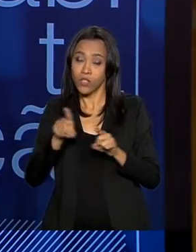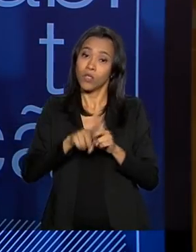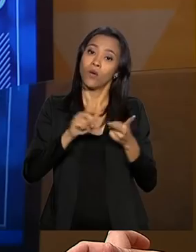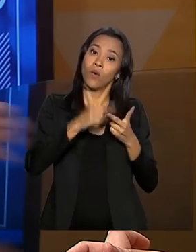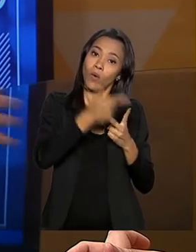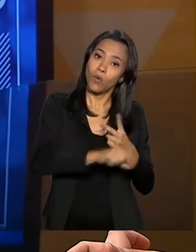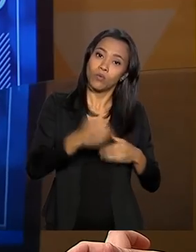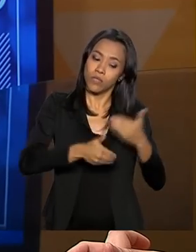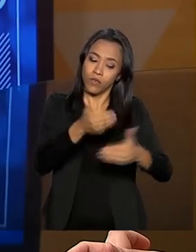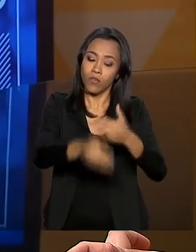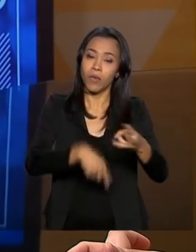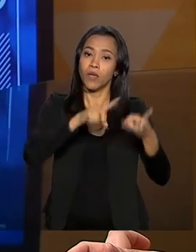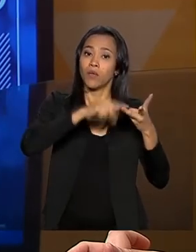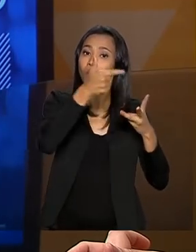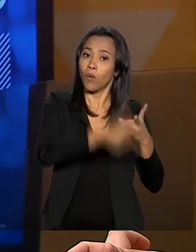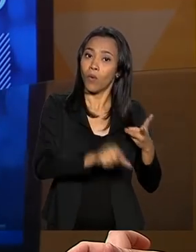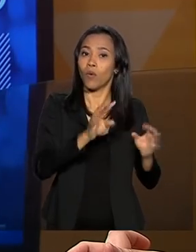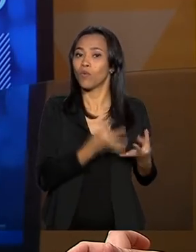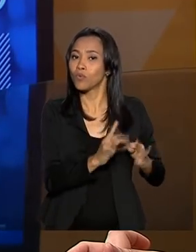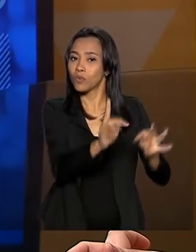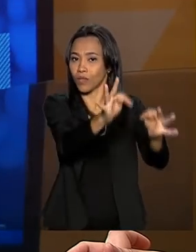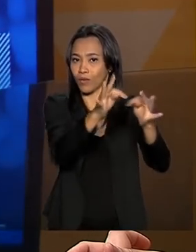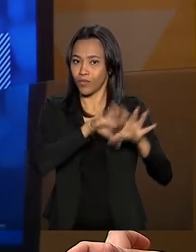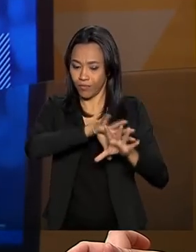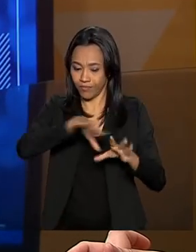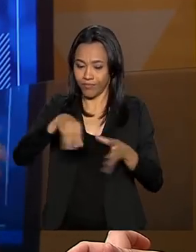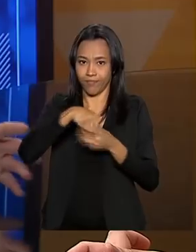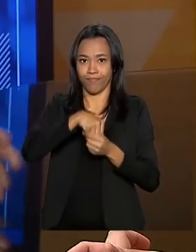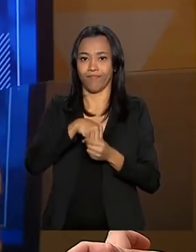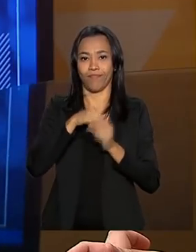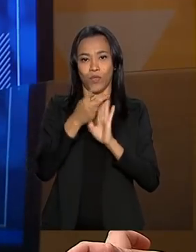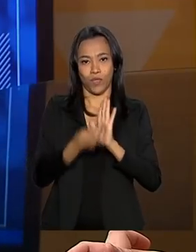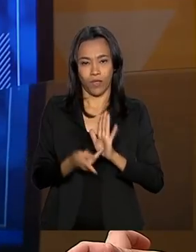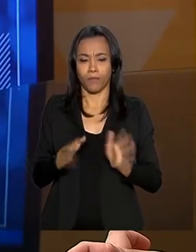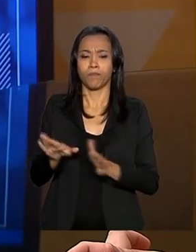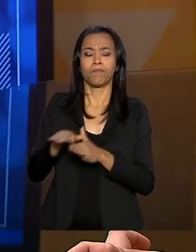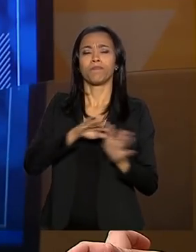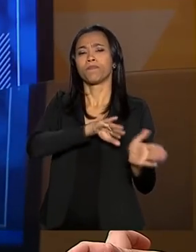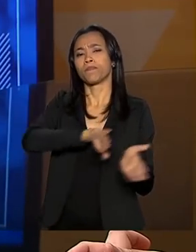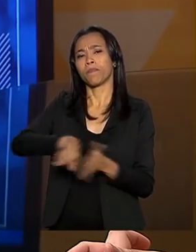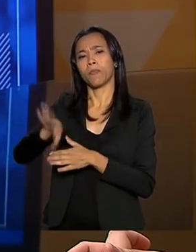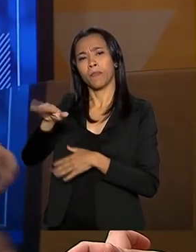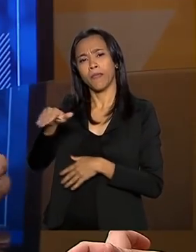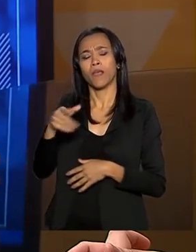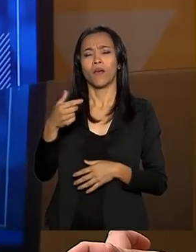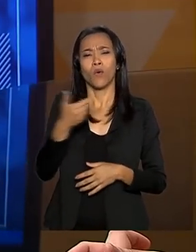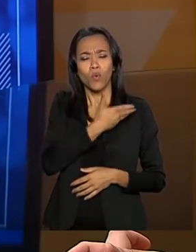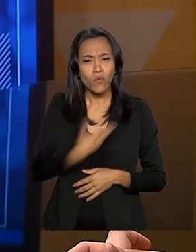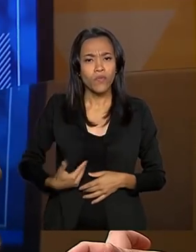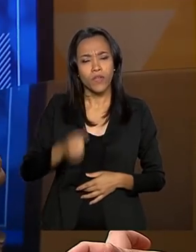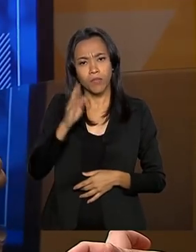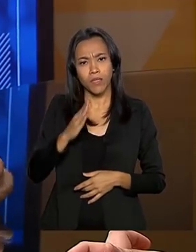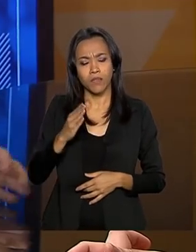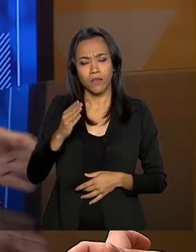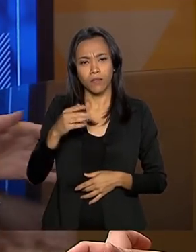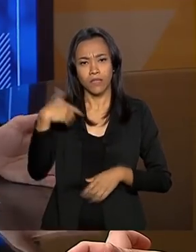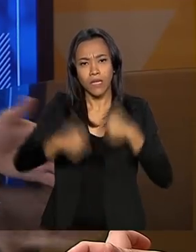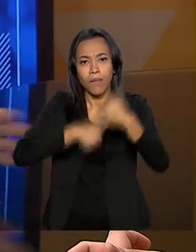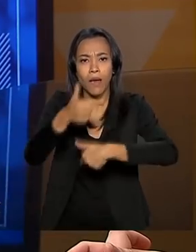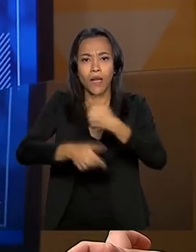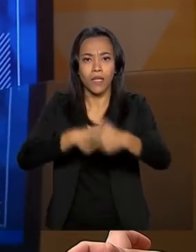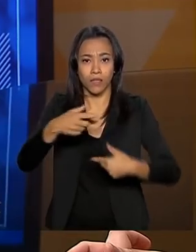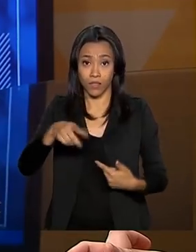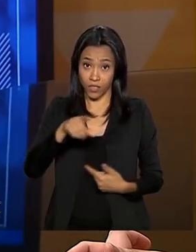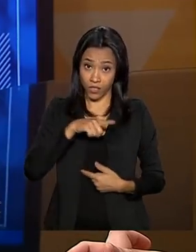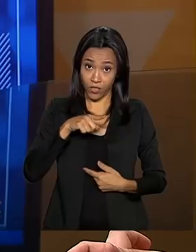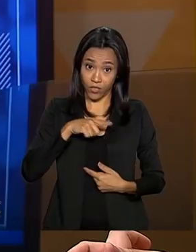urbano. Voltando para a questão dos desastres naturais, e como o governo brasileiro trabalha para evitá-los, preveni-los. Tivemos o